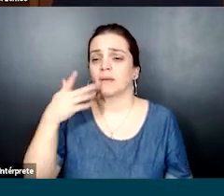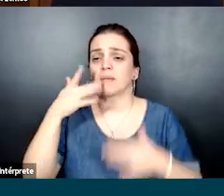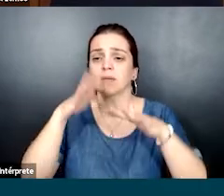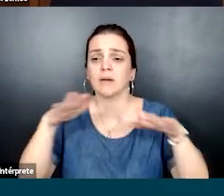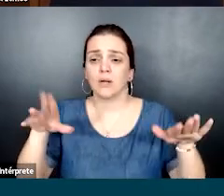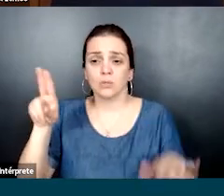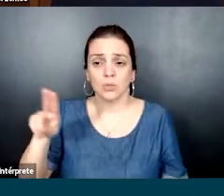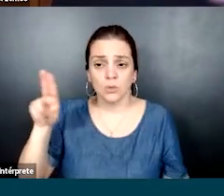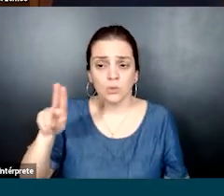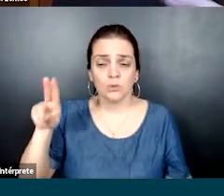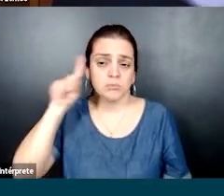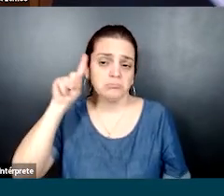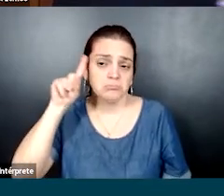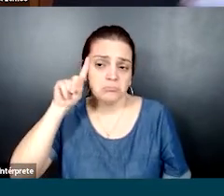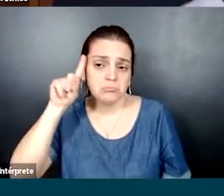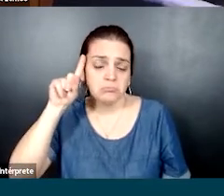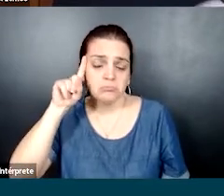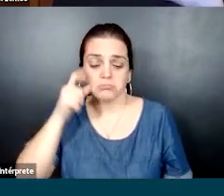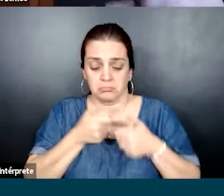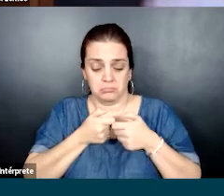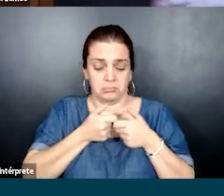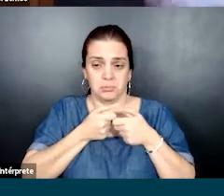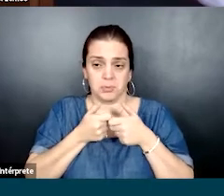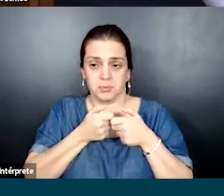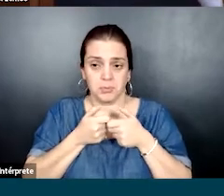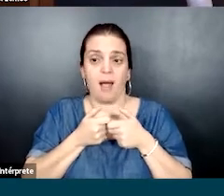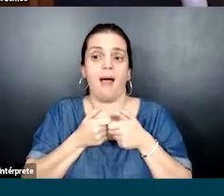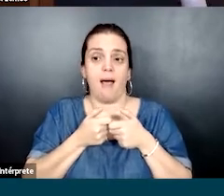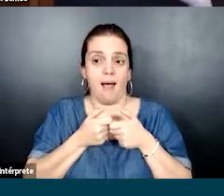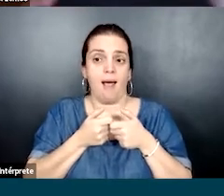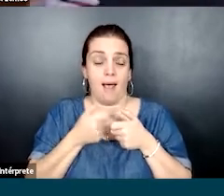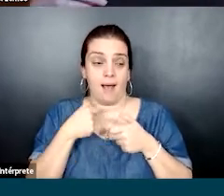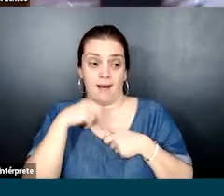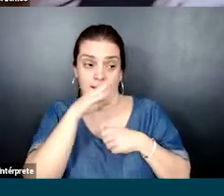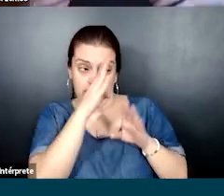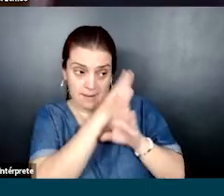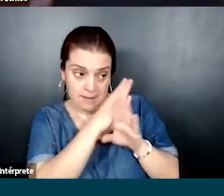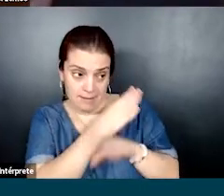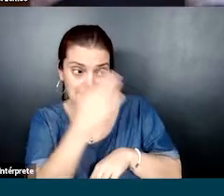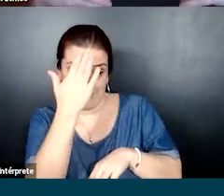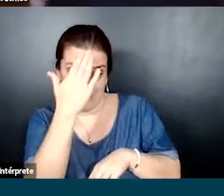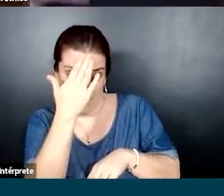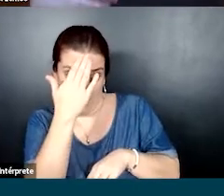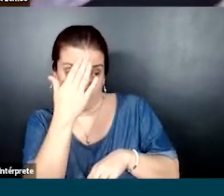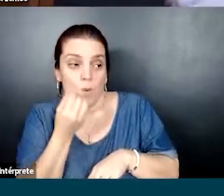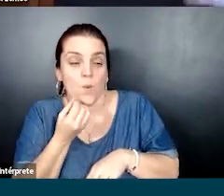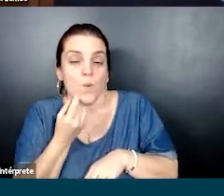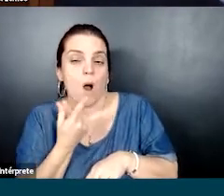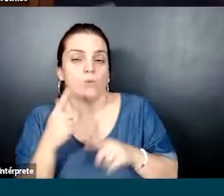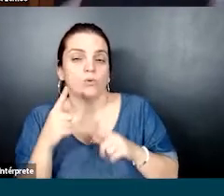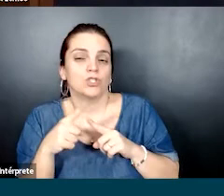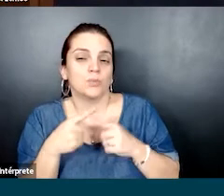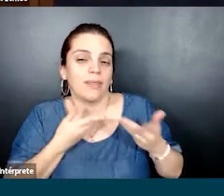aplicativos que elas usavam durante o dia a dia delas, e como é que elas se relacionavam com eles. Isso ia dar muito insumo para a gente tanto entender